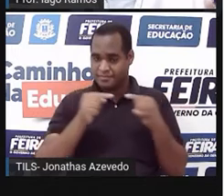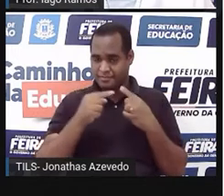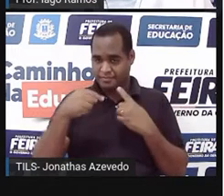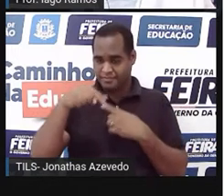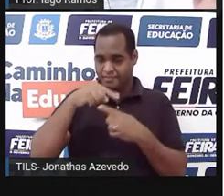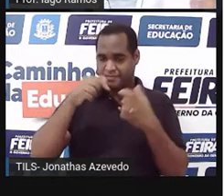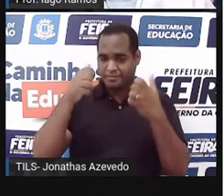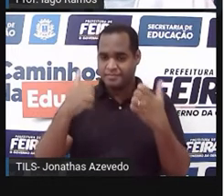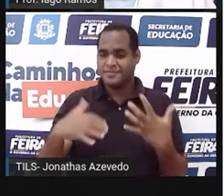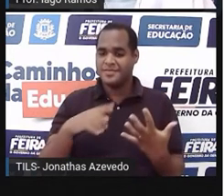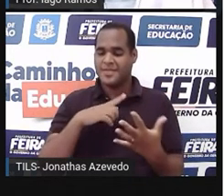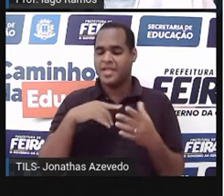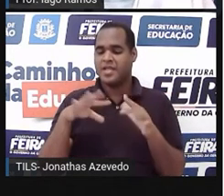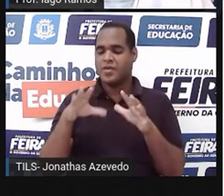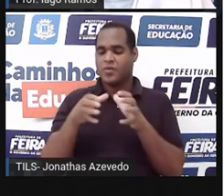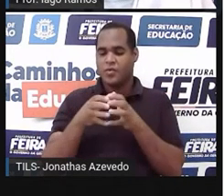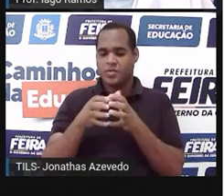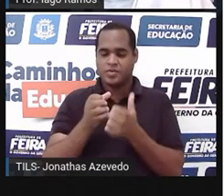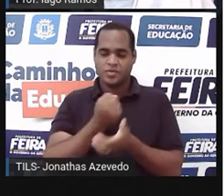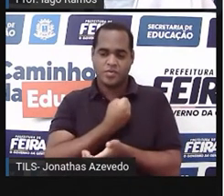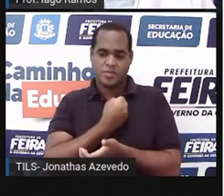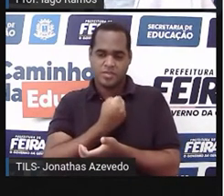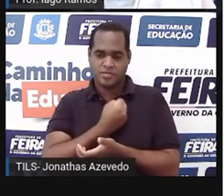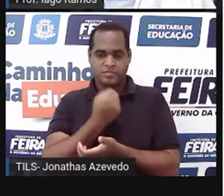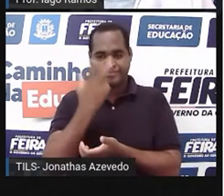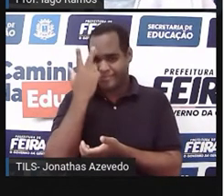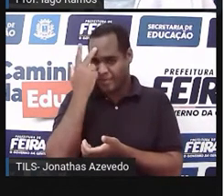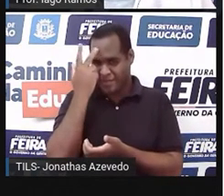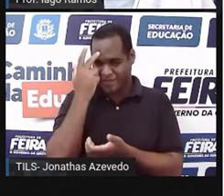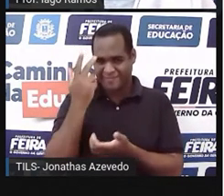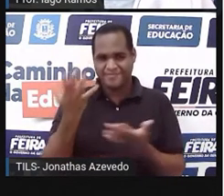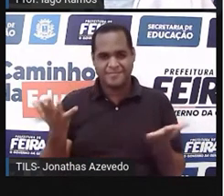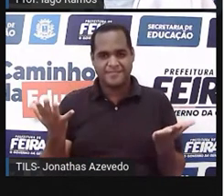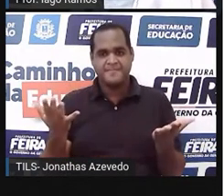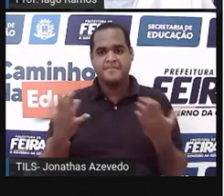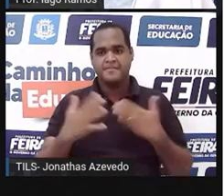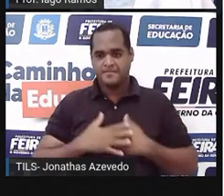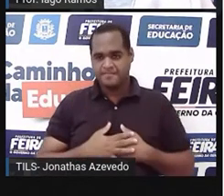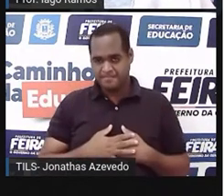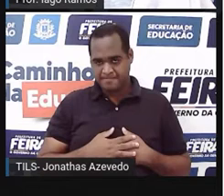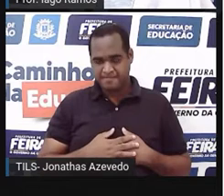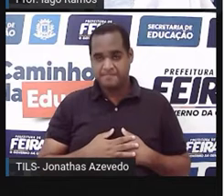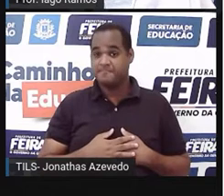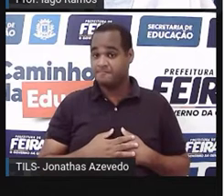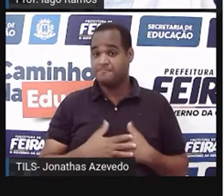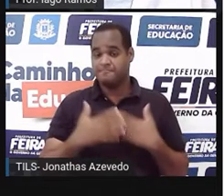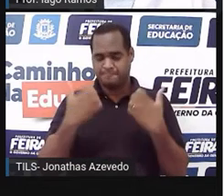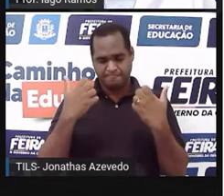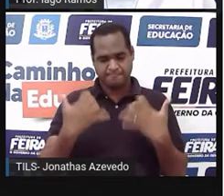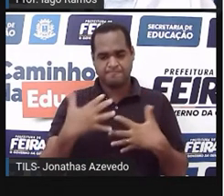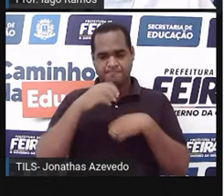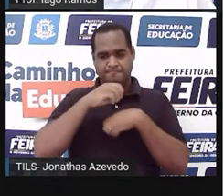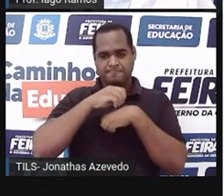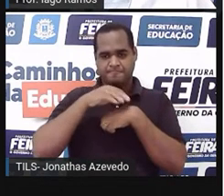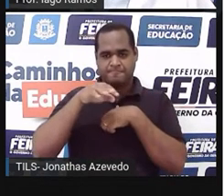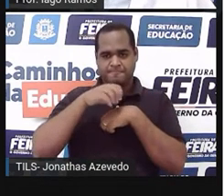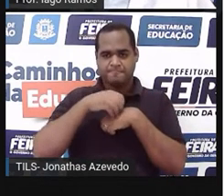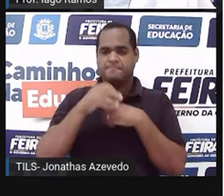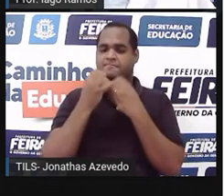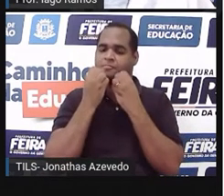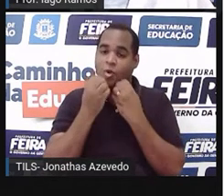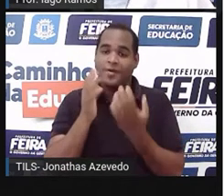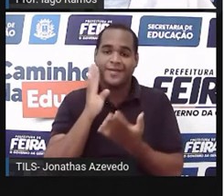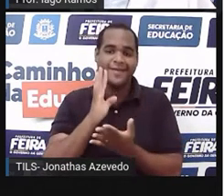o conjunto dos números racionais. Ok? Bom, e aí eu trago um esqueminha para você, bem bacana,